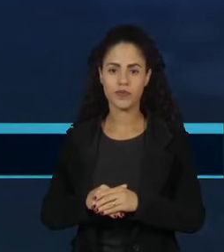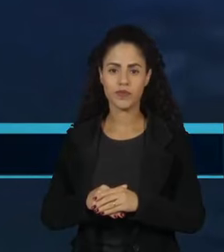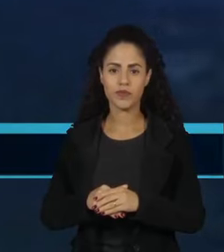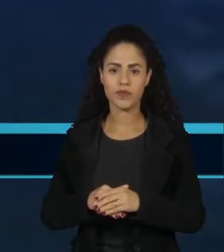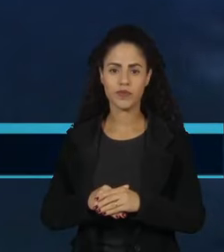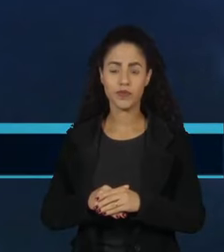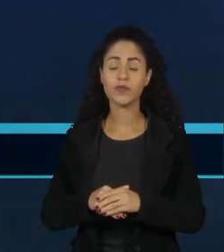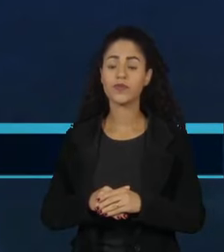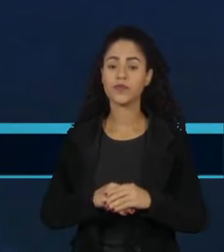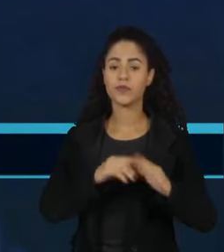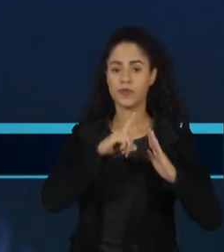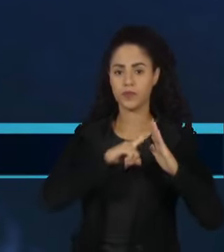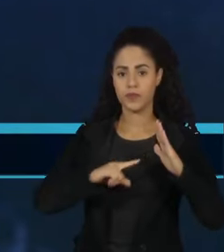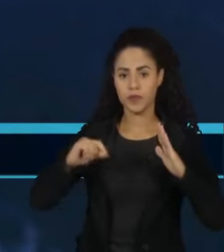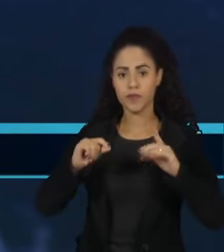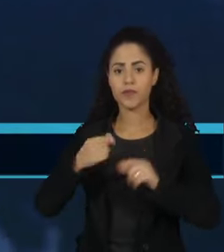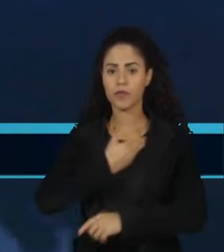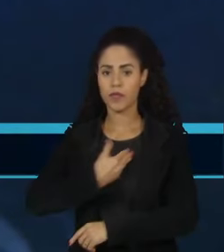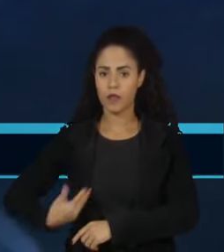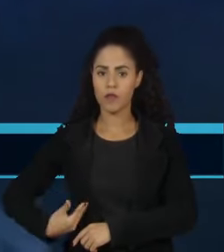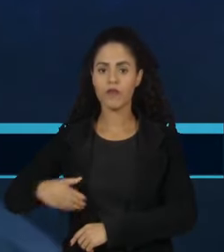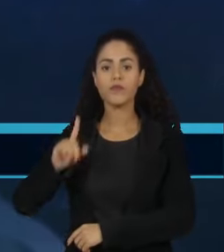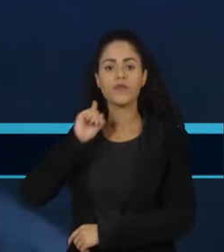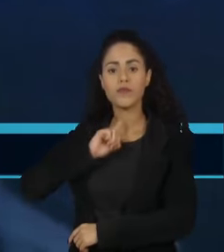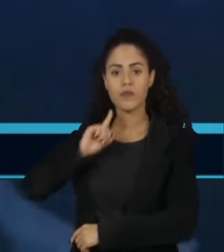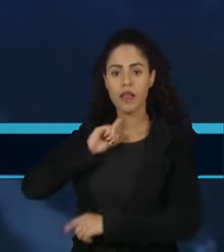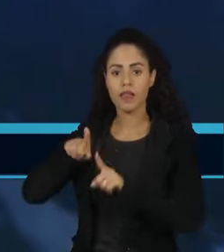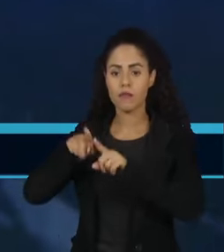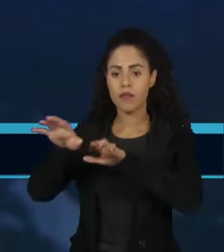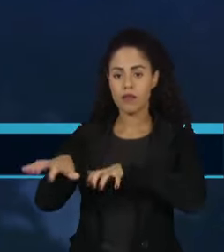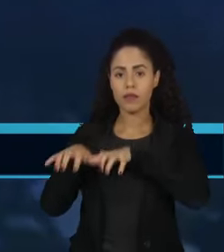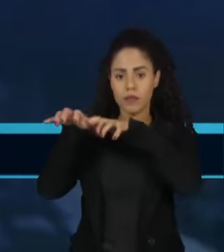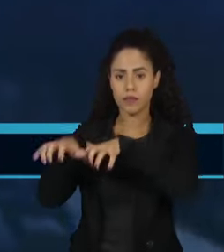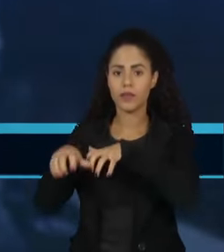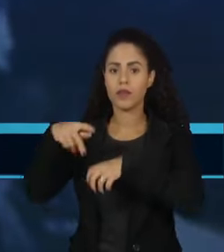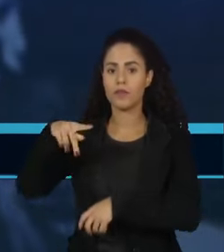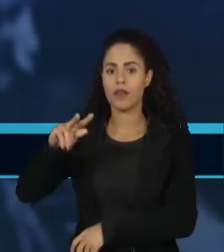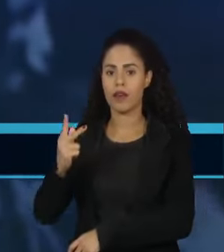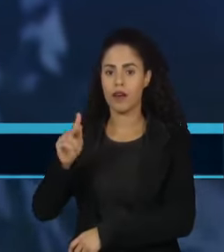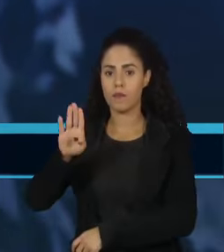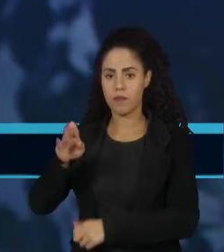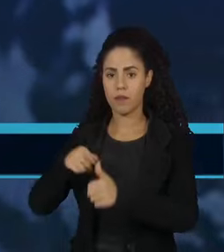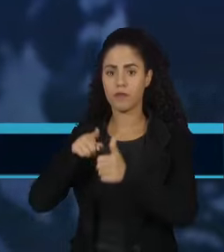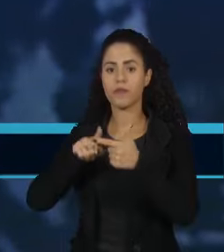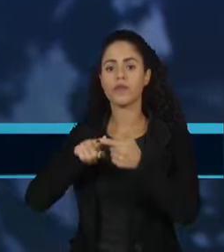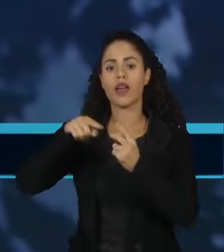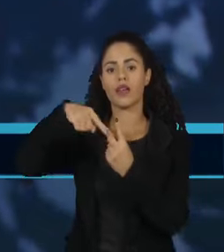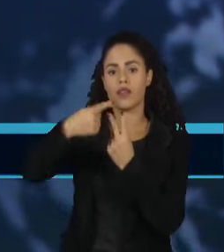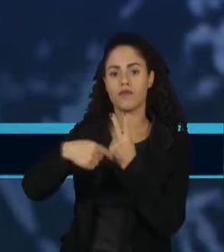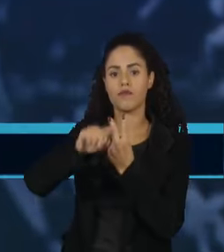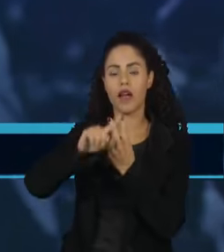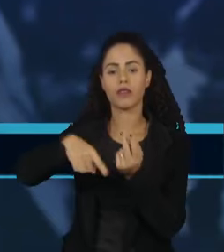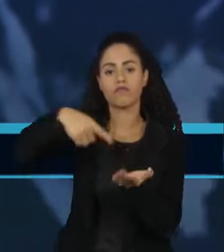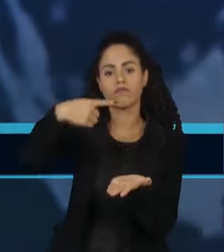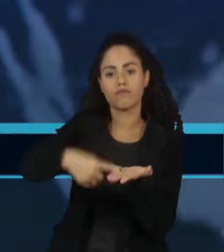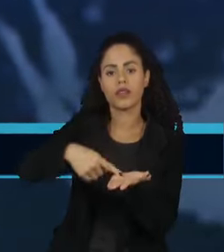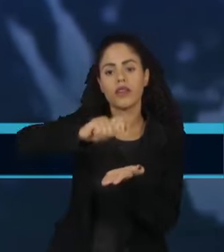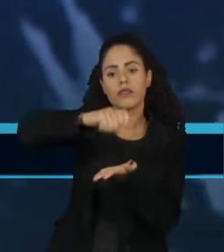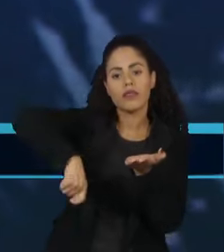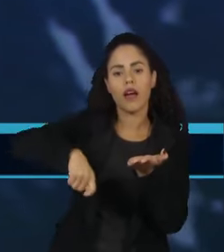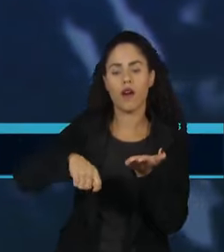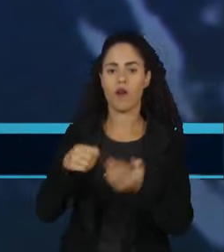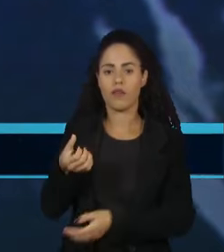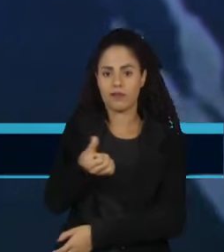O Palácio do Planalto, o governo de Minas Gerais e as mineradoras BHP e Vale assinaram nesta sexta-feira um acordo de